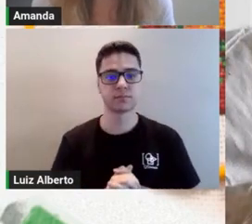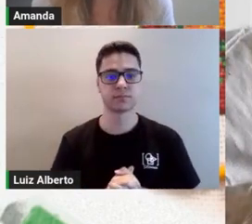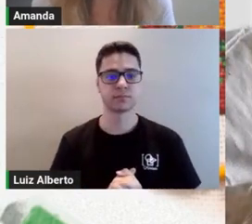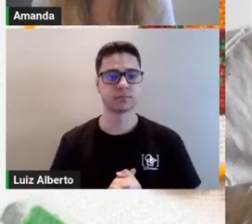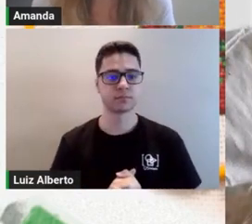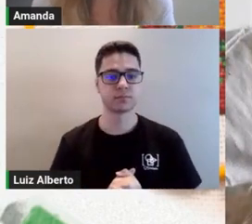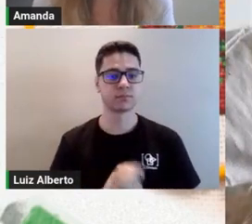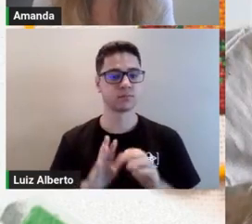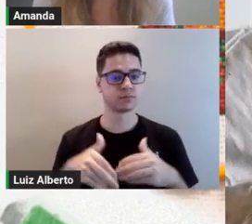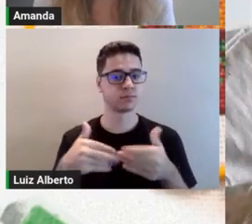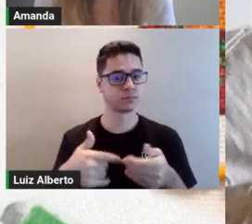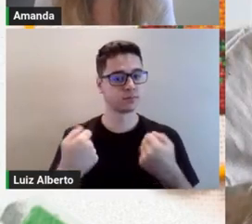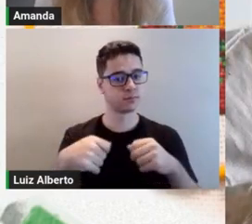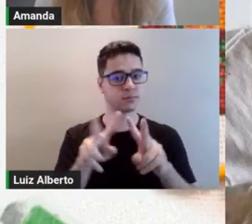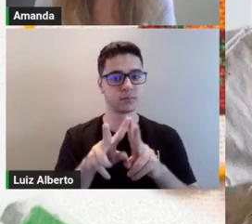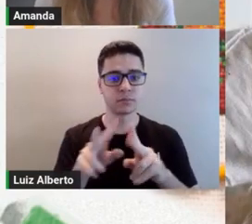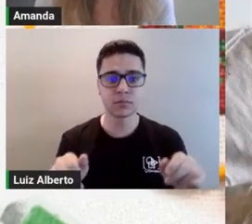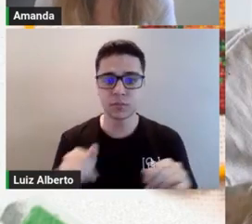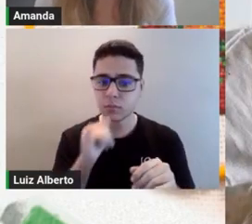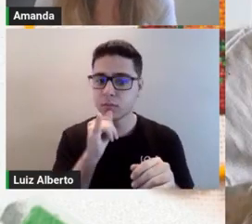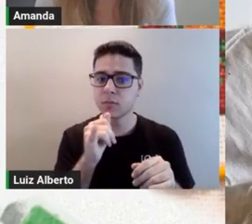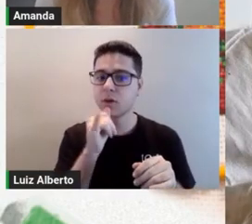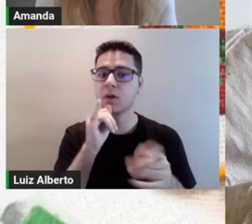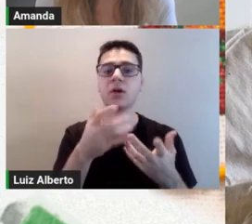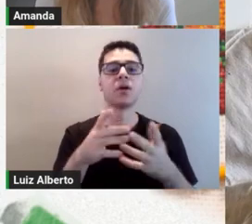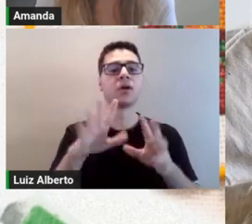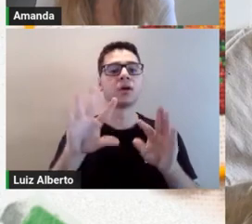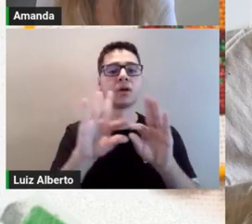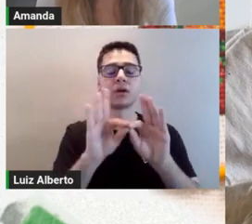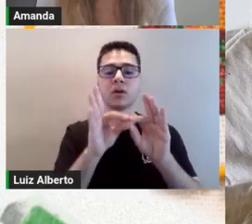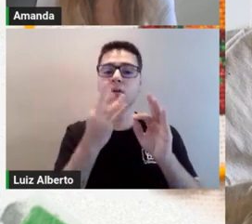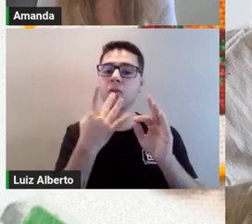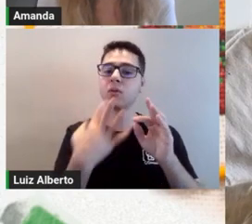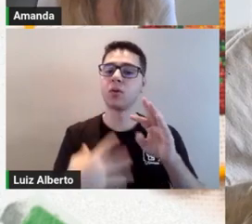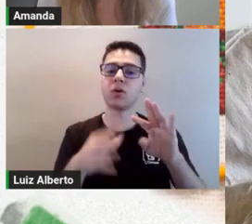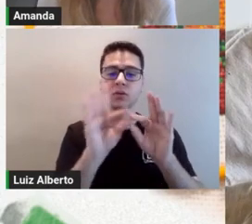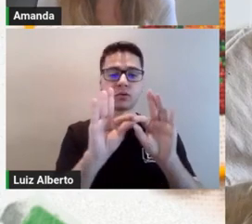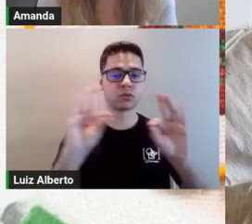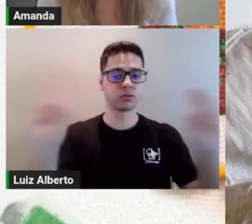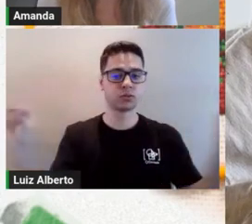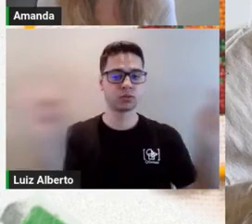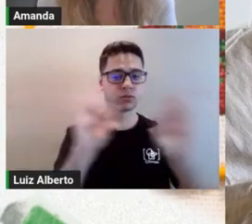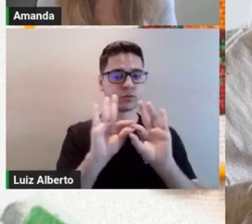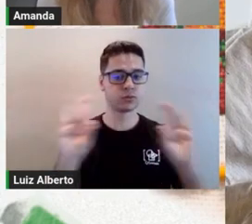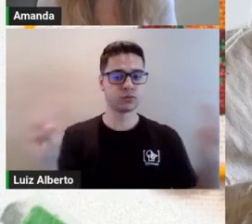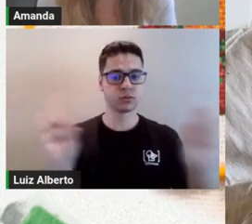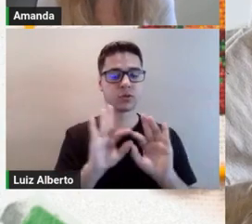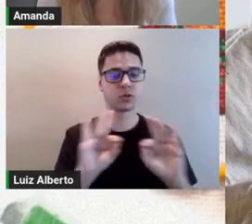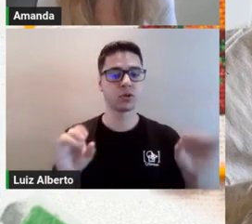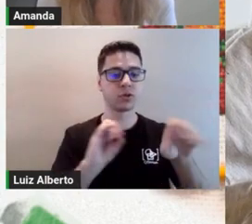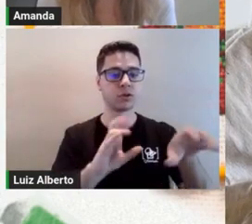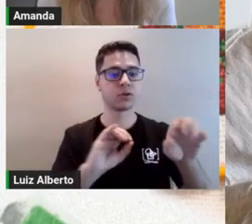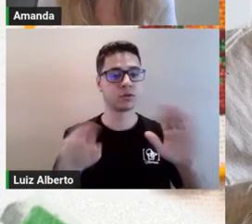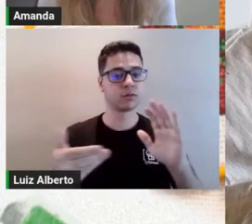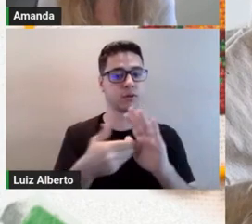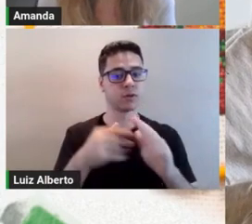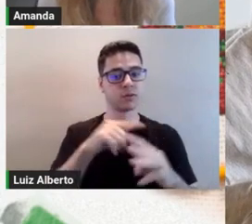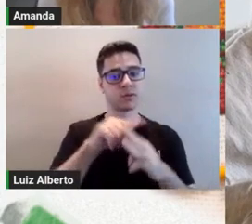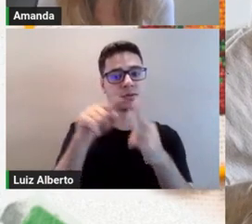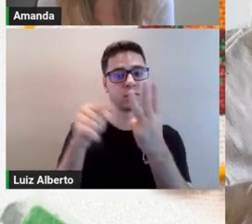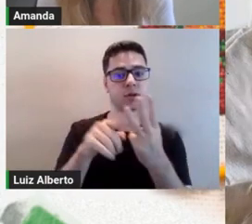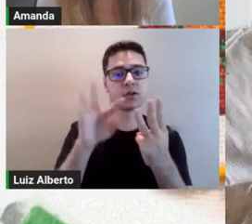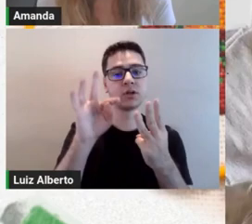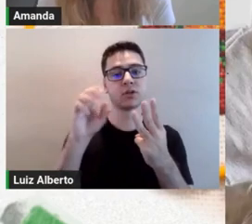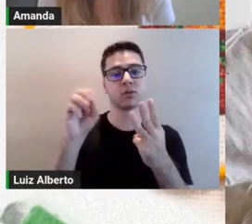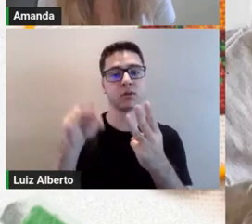Então, a gente vai precisar de linhas de meada. Aqui eu vou usar pra nossa aula final. São três tons de cada